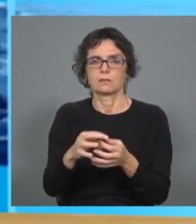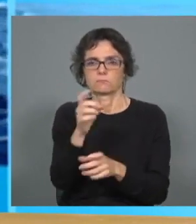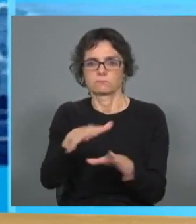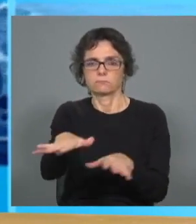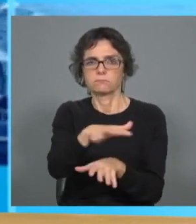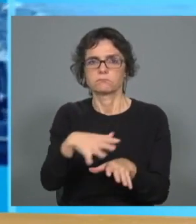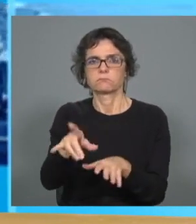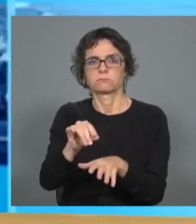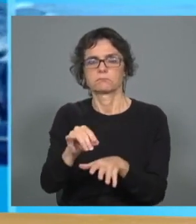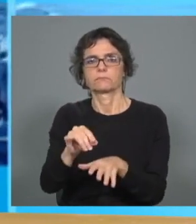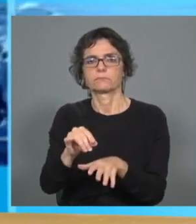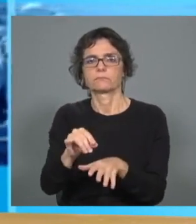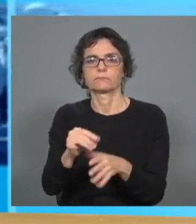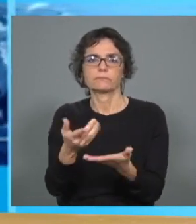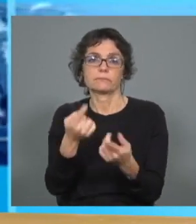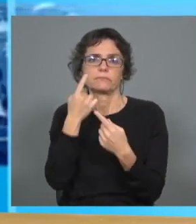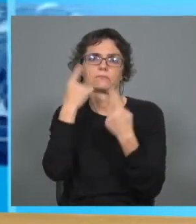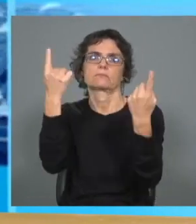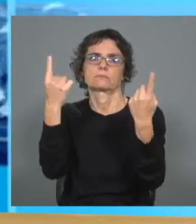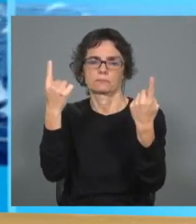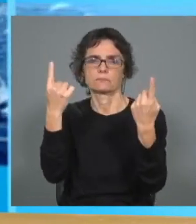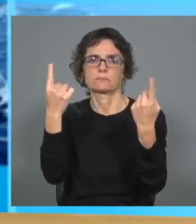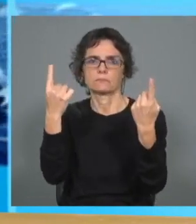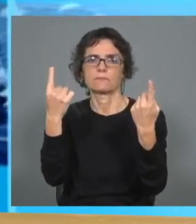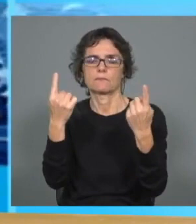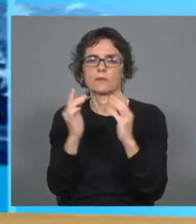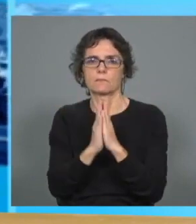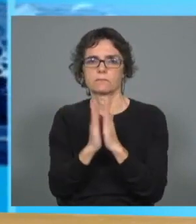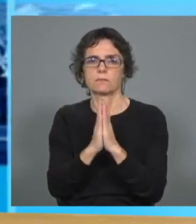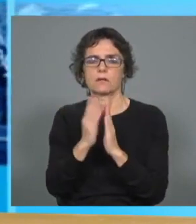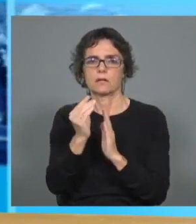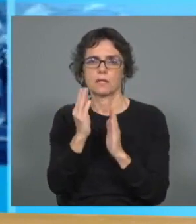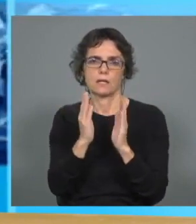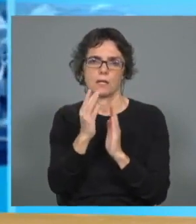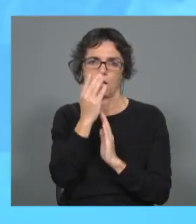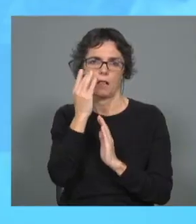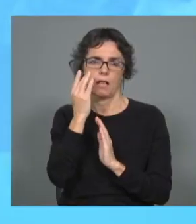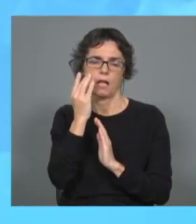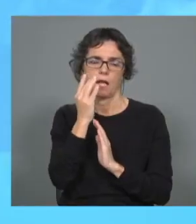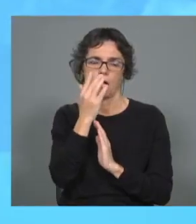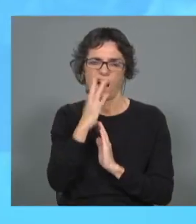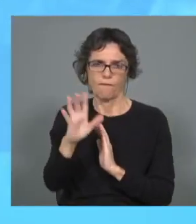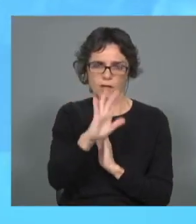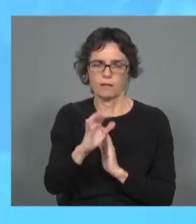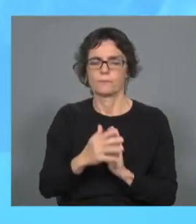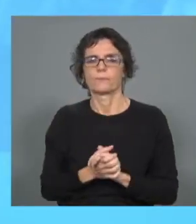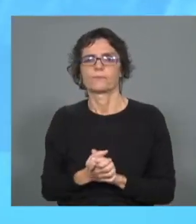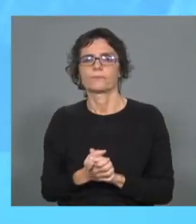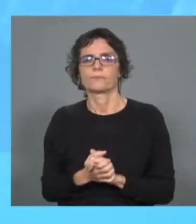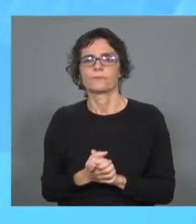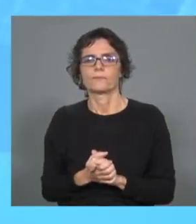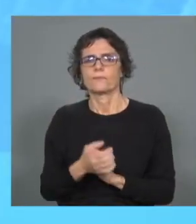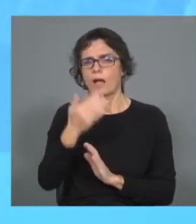e esse é, de facto, um apelo muito forte da Igreja em África. Acredita, Ana Patrícia Fonseca, que esta seja a